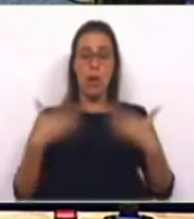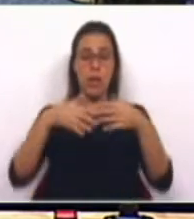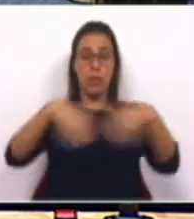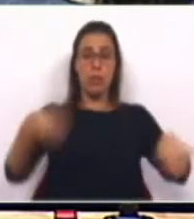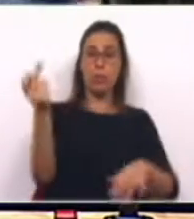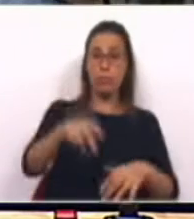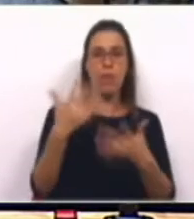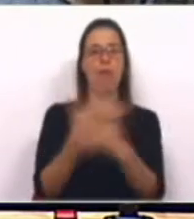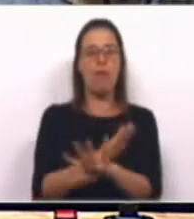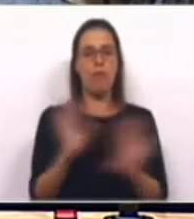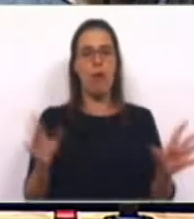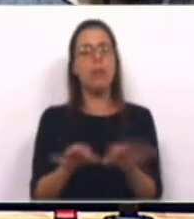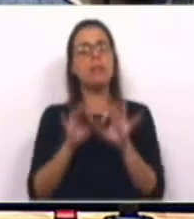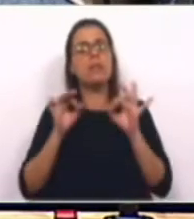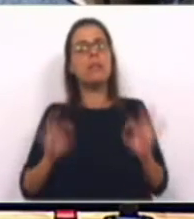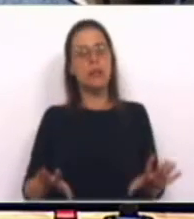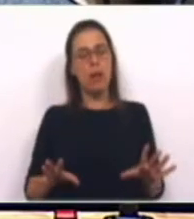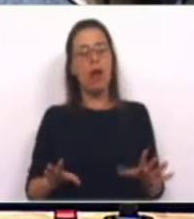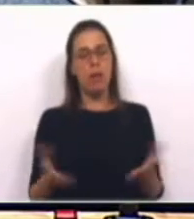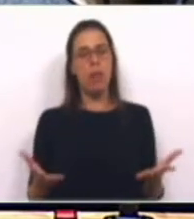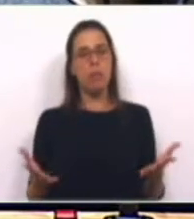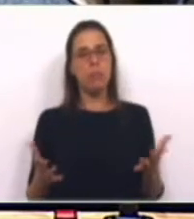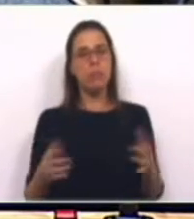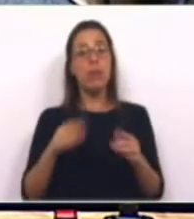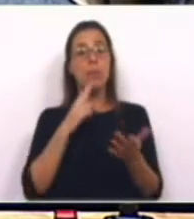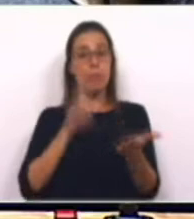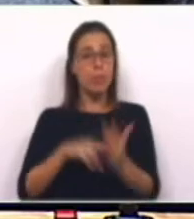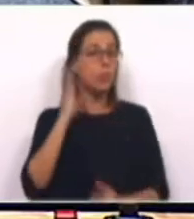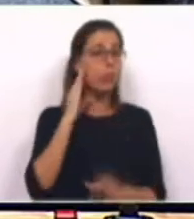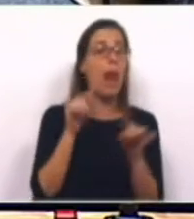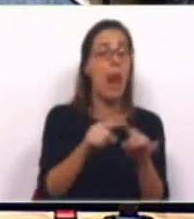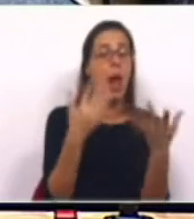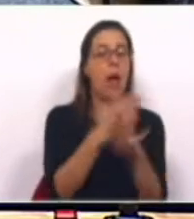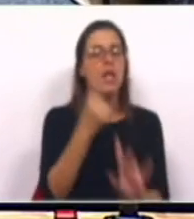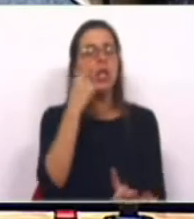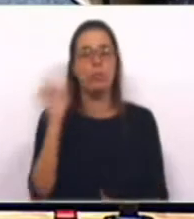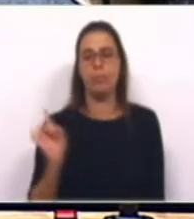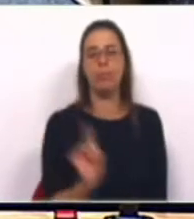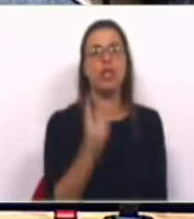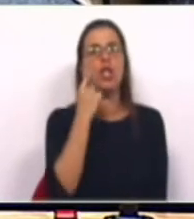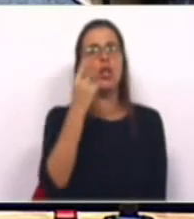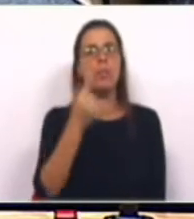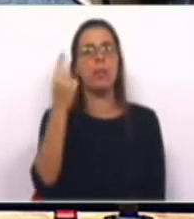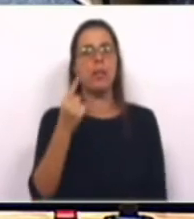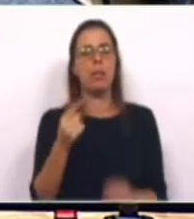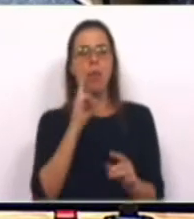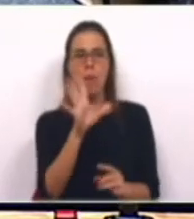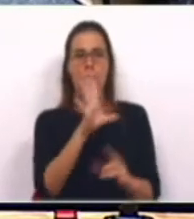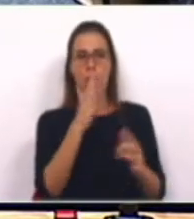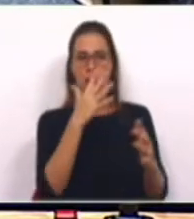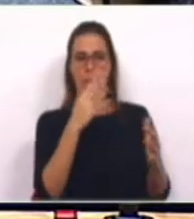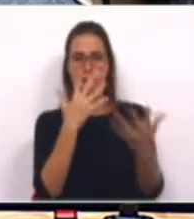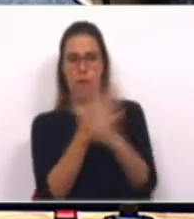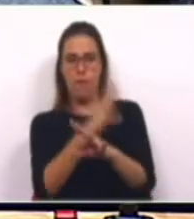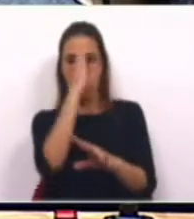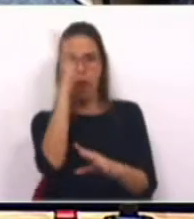aos fogos. Assim como a existência nos teatros de operações de especialistas em comportamento do fogo